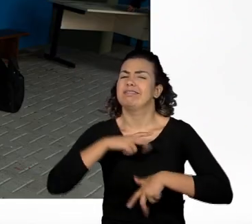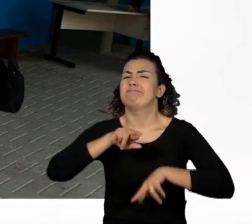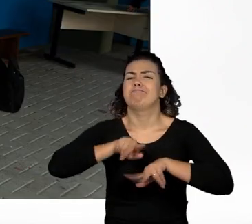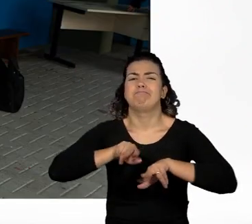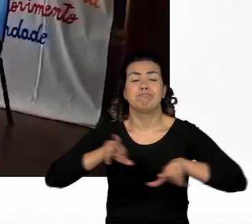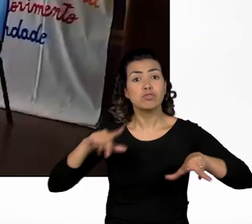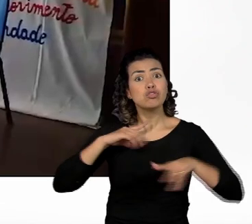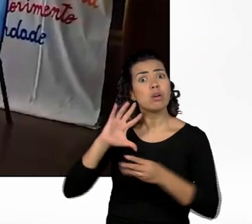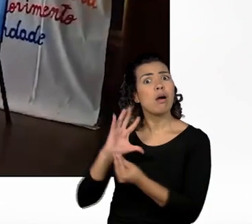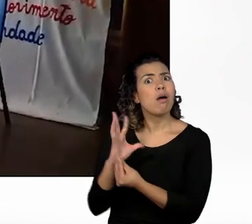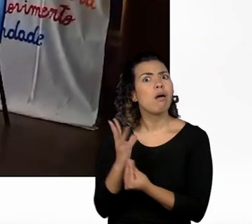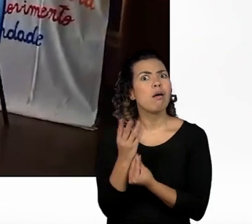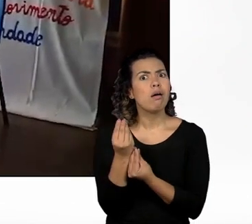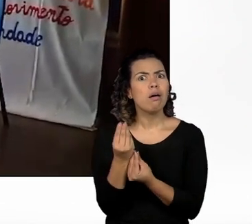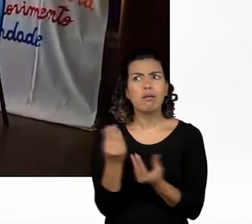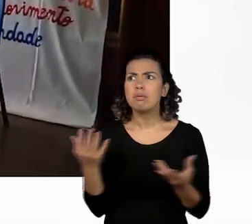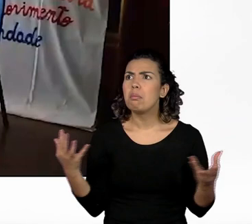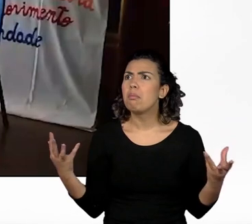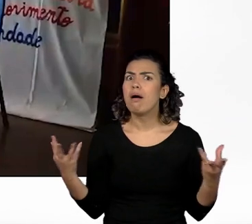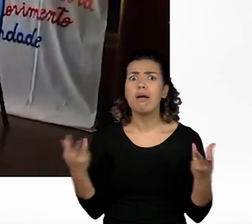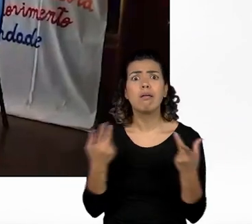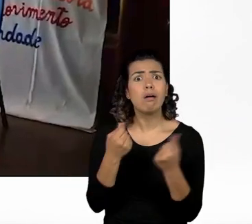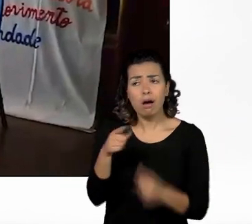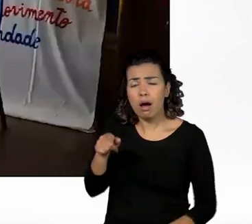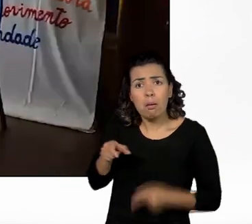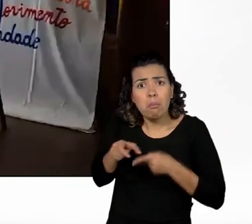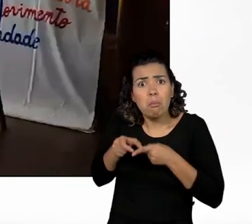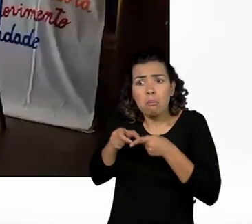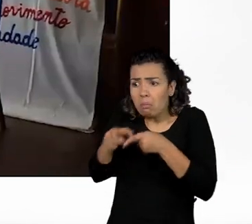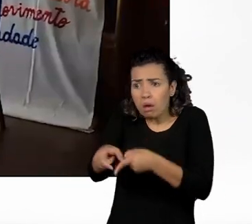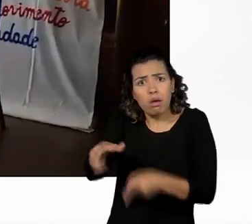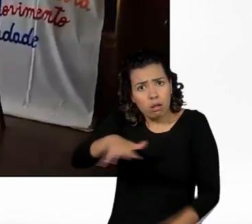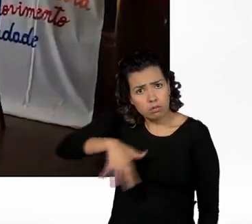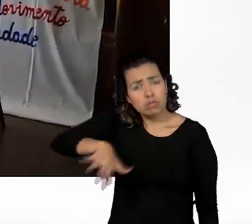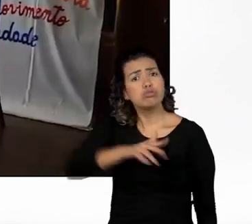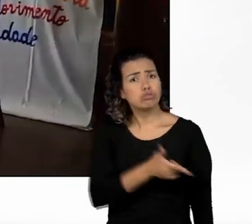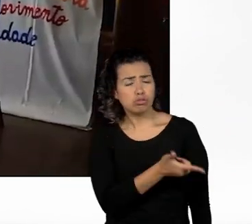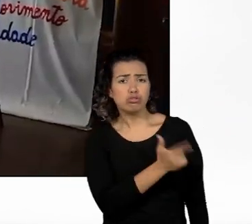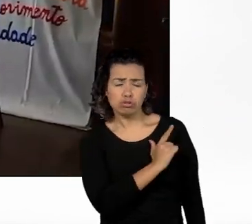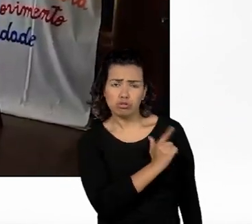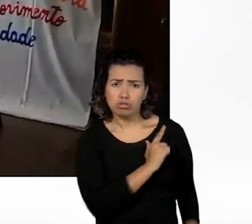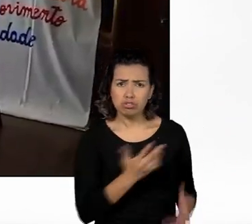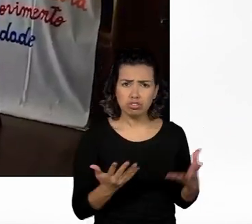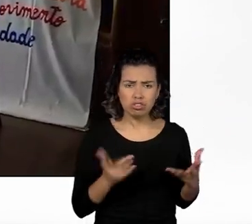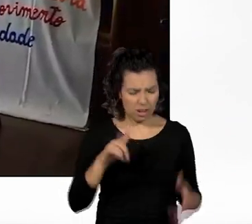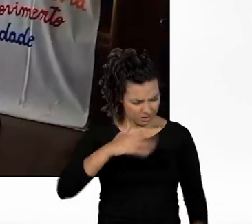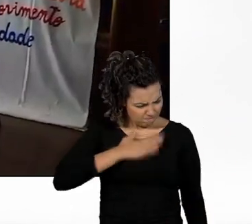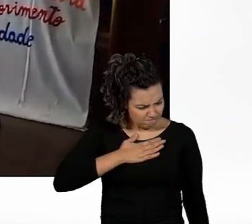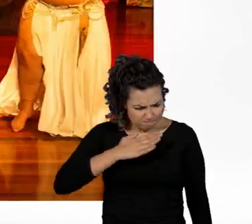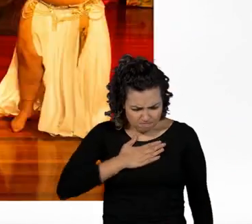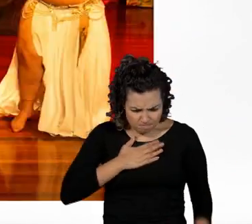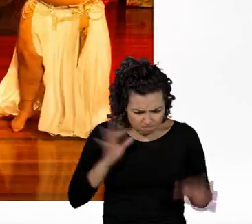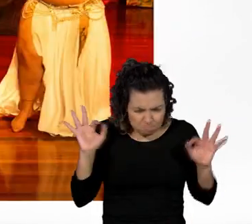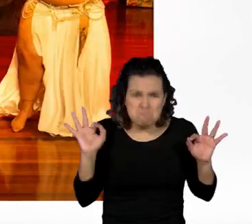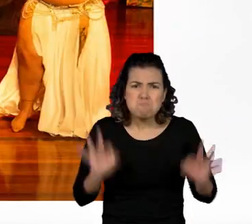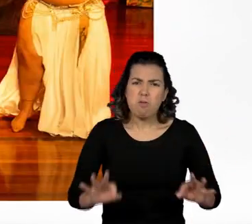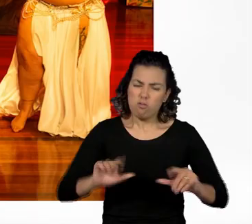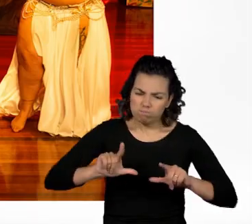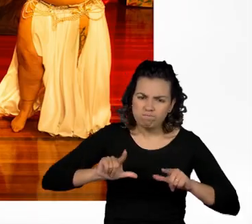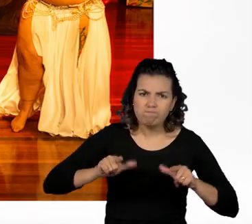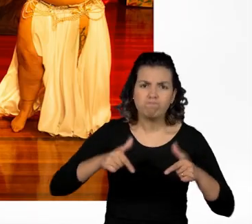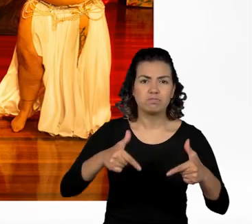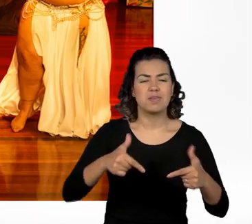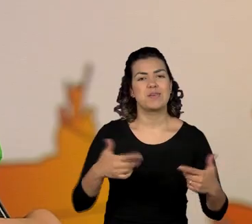artistas, talentos incríveis na periferia. Esse é o meu modo, só enfrentando realidade. E é muito